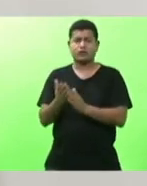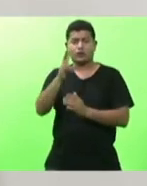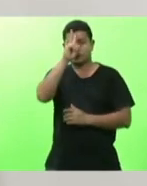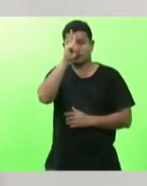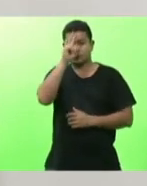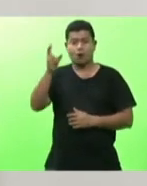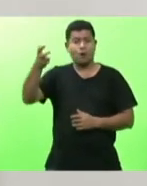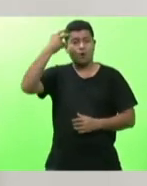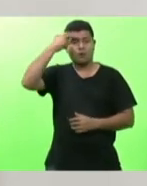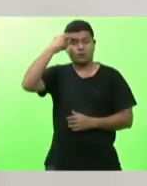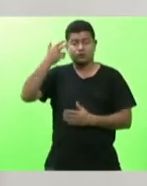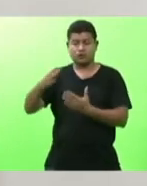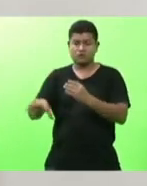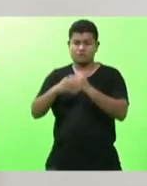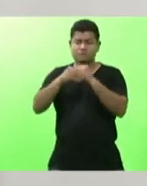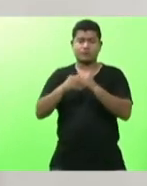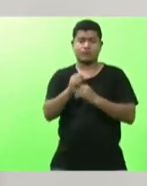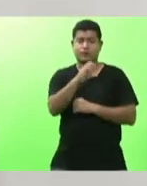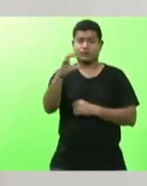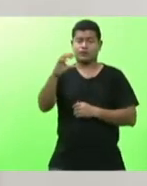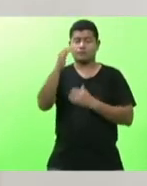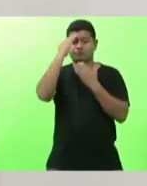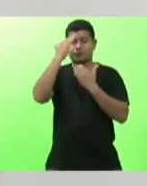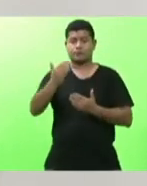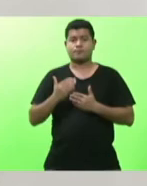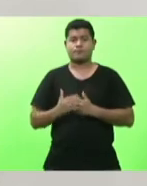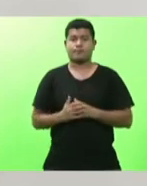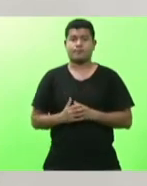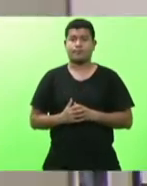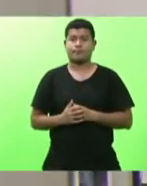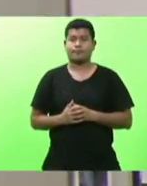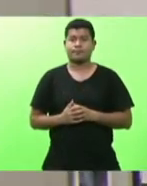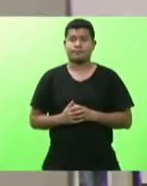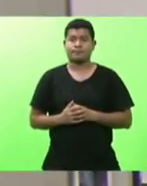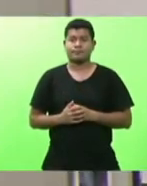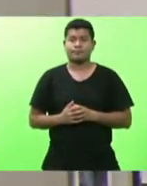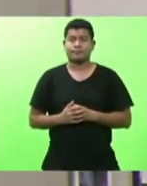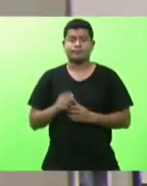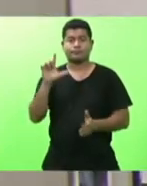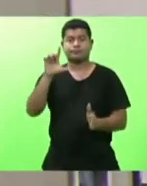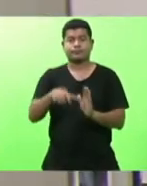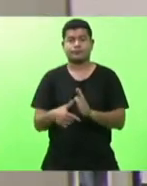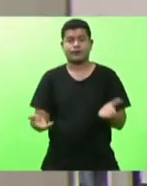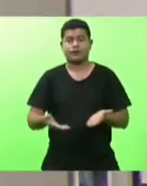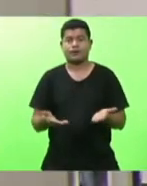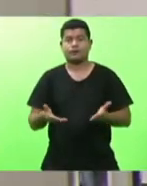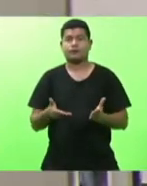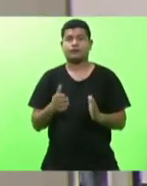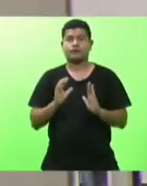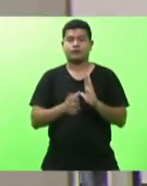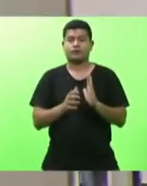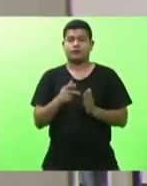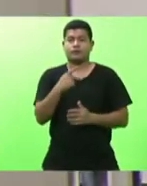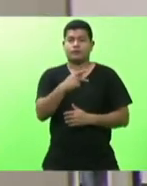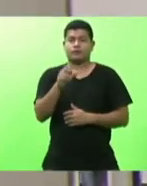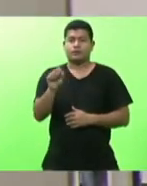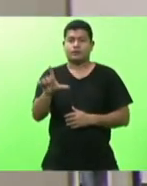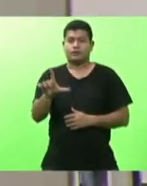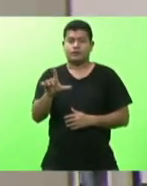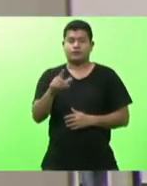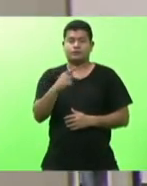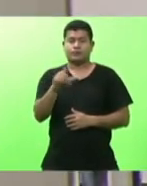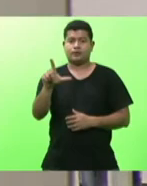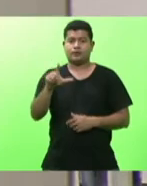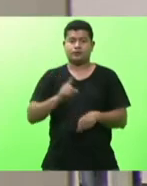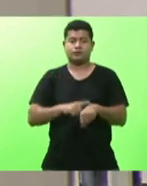que vocês agregam a Santa Catarina muito obrigado o próximo horário pertence ao bloco PSLPL pelo tempo de